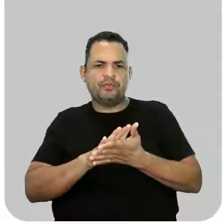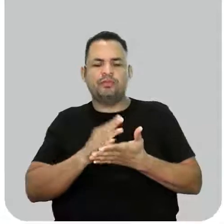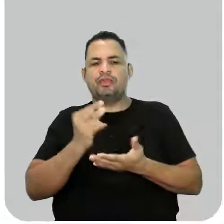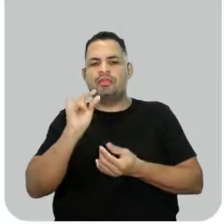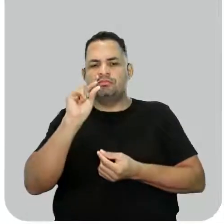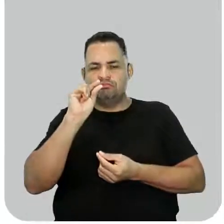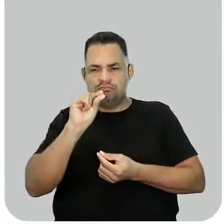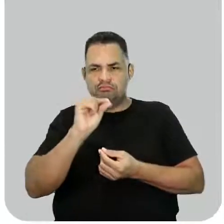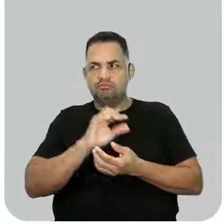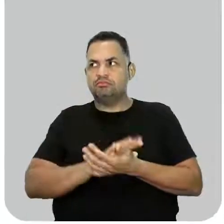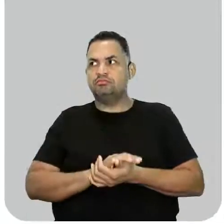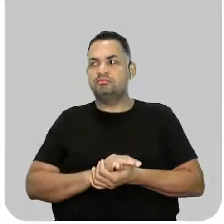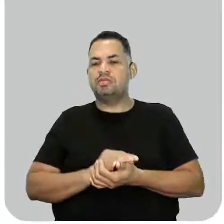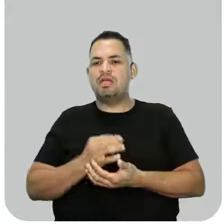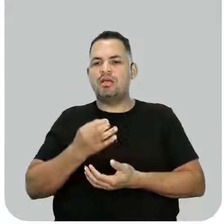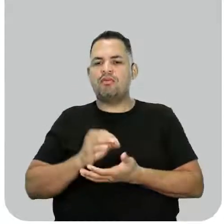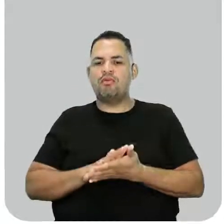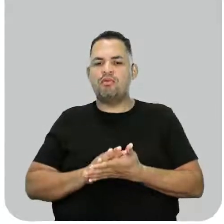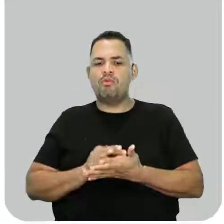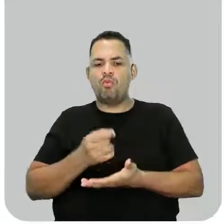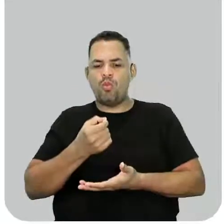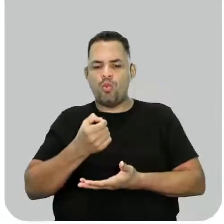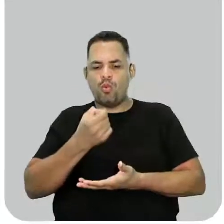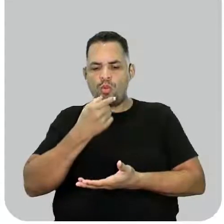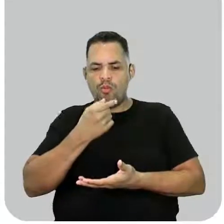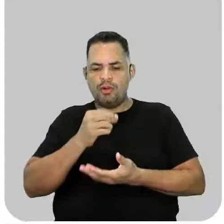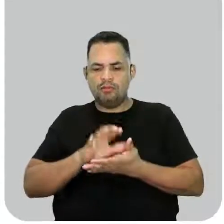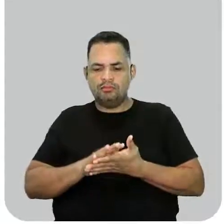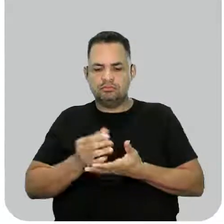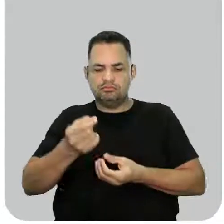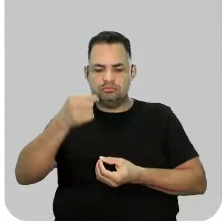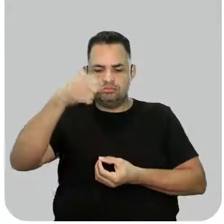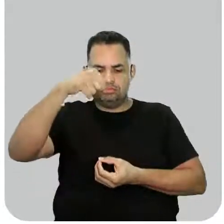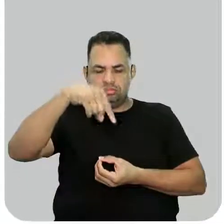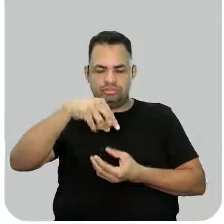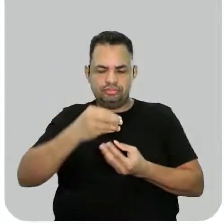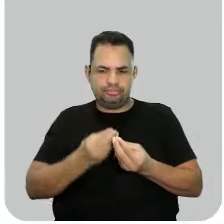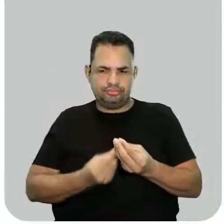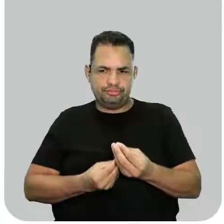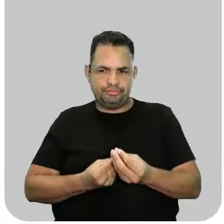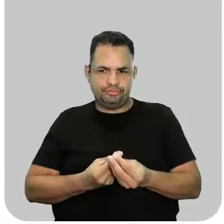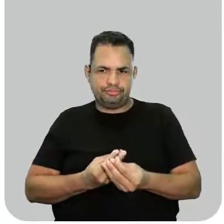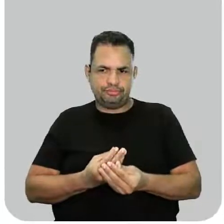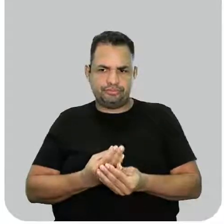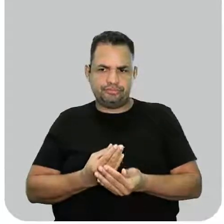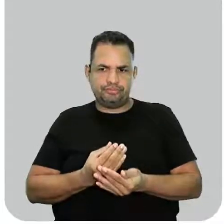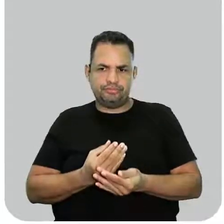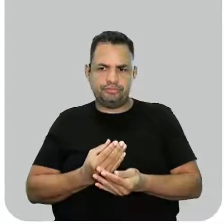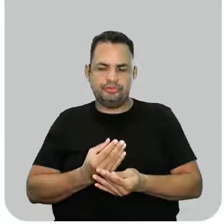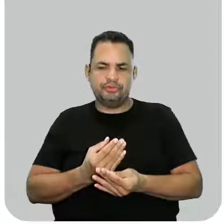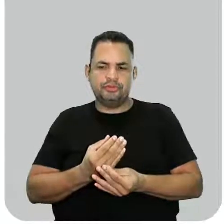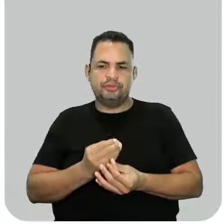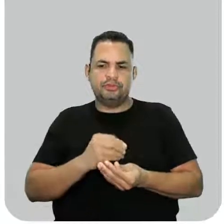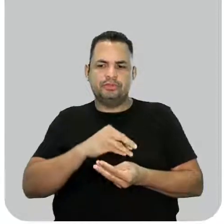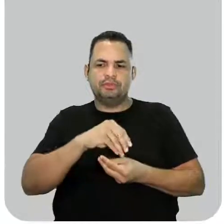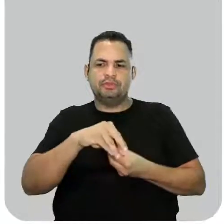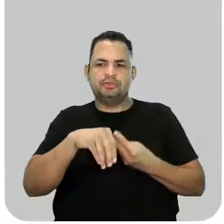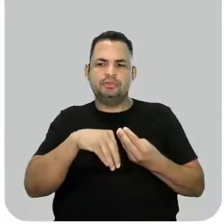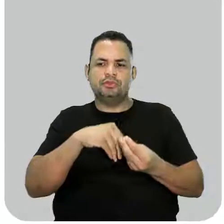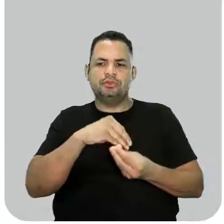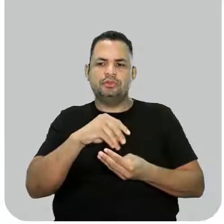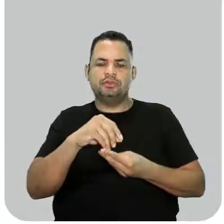comprimido efervescente. Se você coloca ele inteiro na água, ele vai levar um tempo para dissolver,